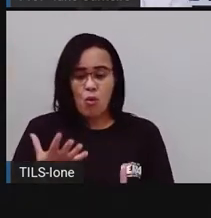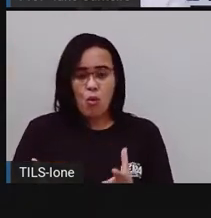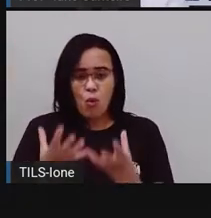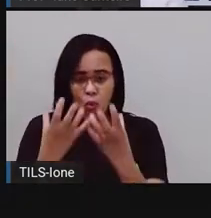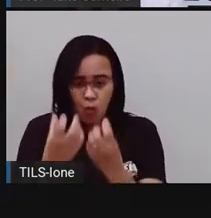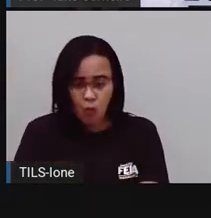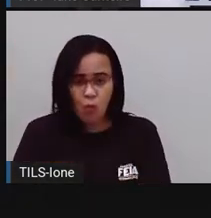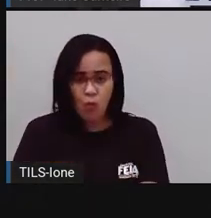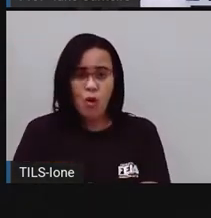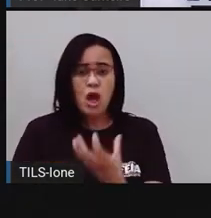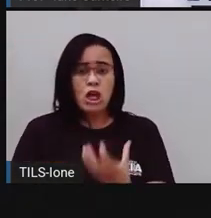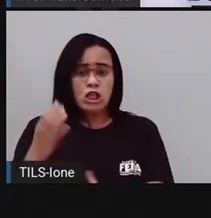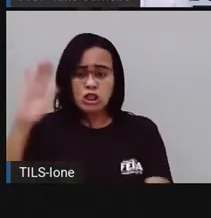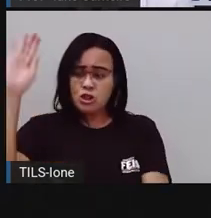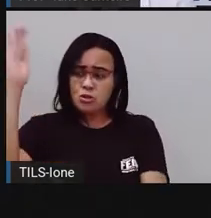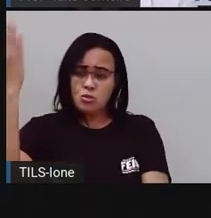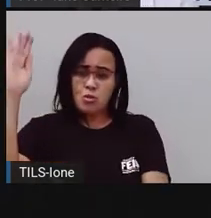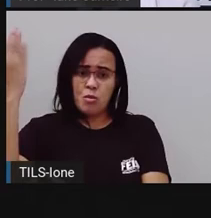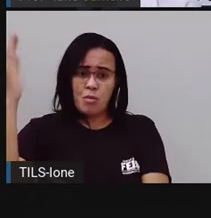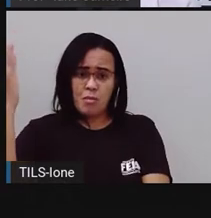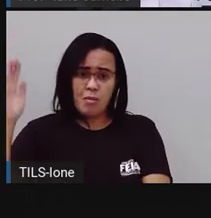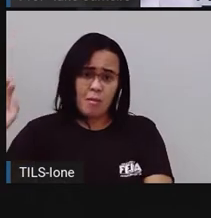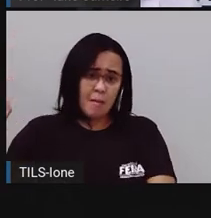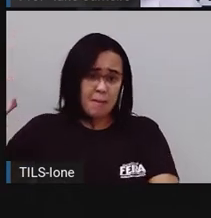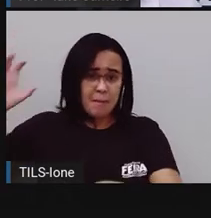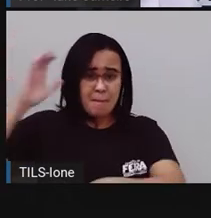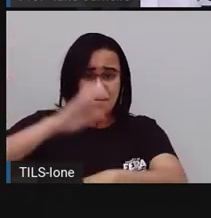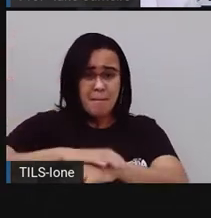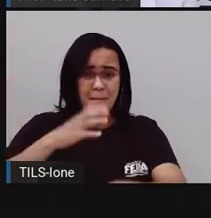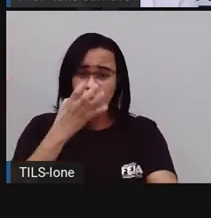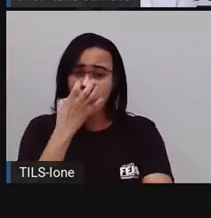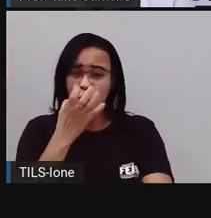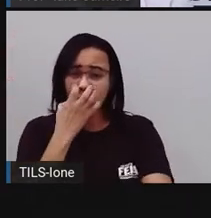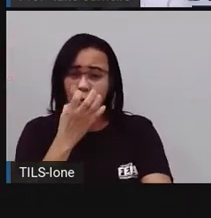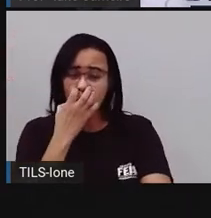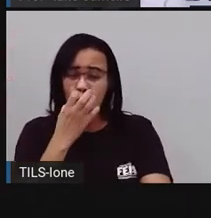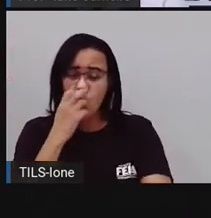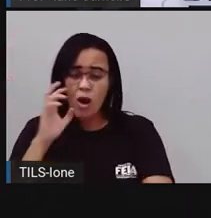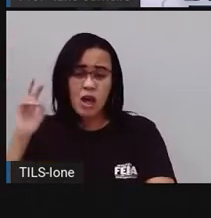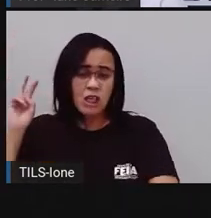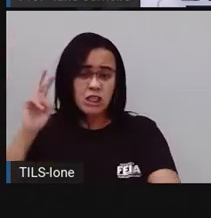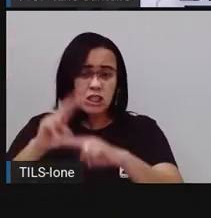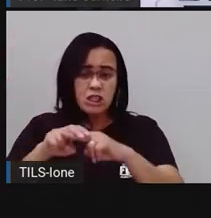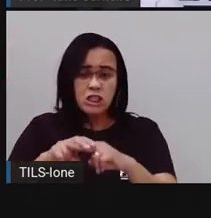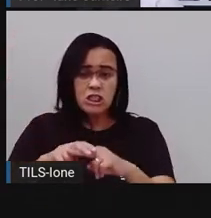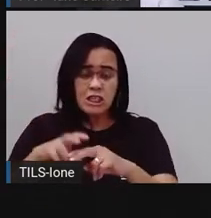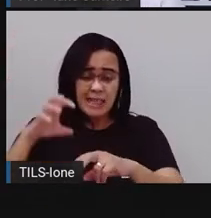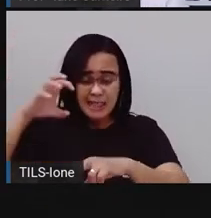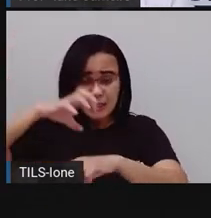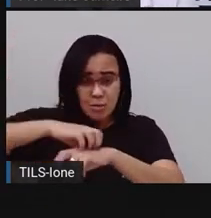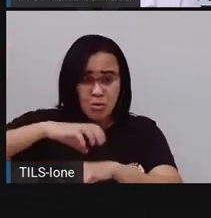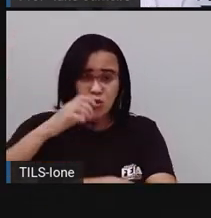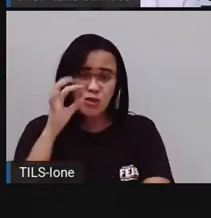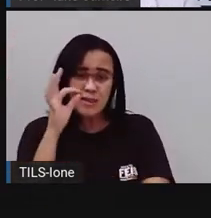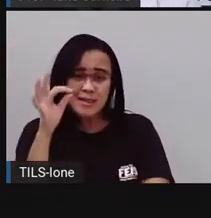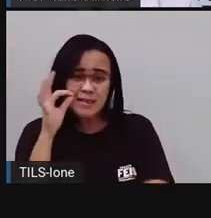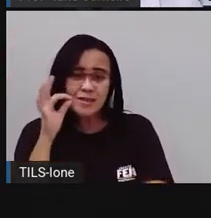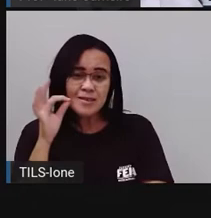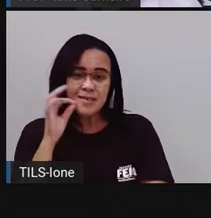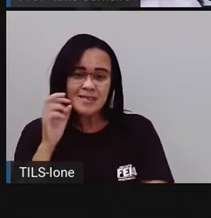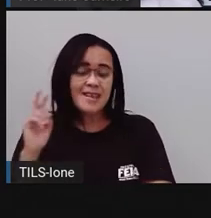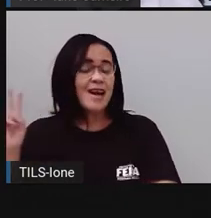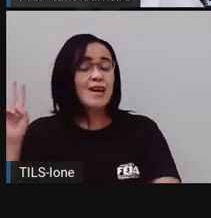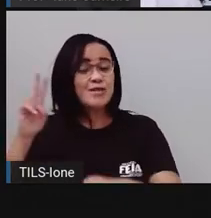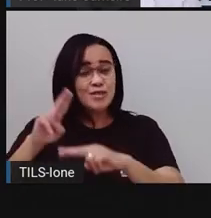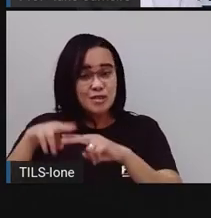que queimou o pau, que bateu no cão, que mordeu o gato, que prendeu